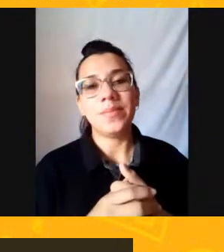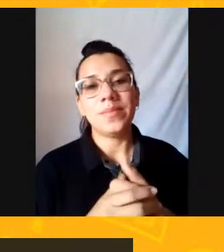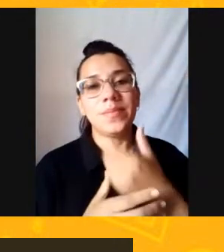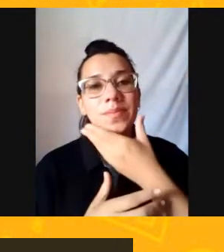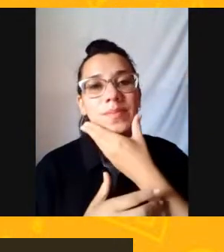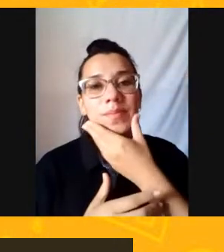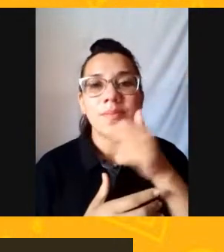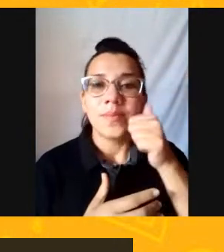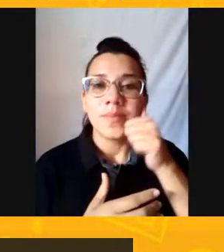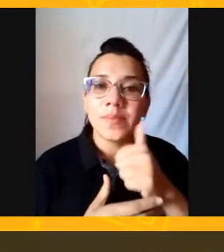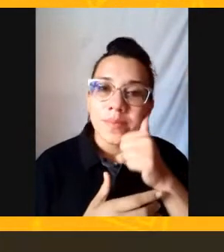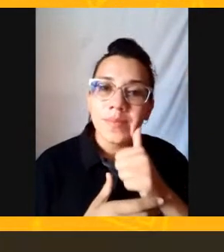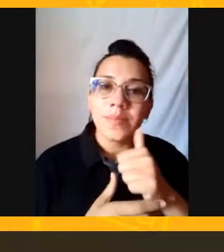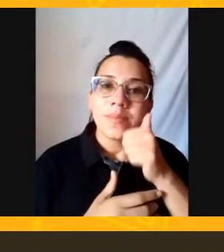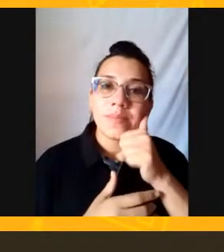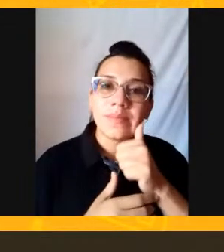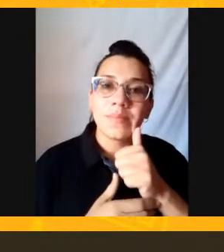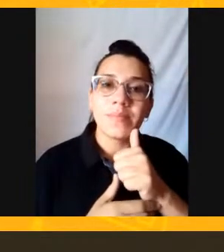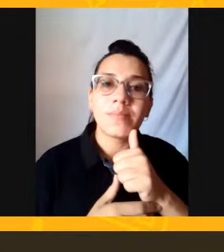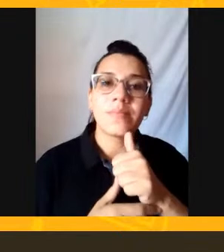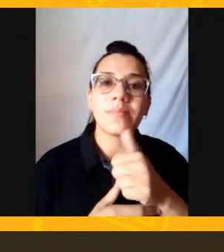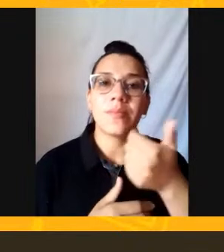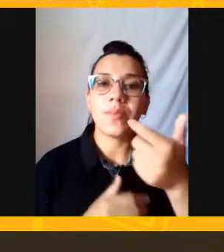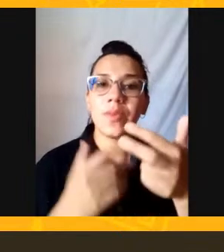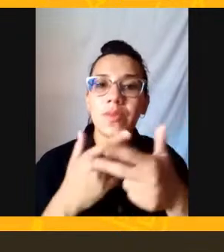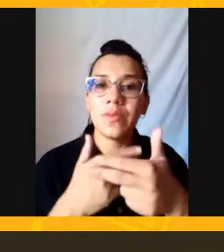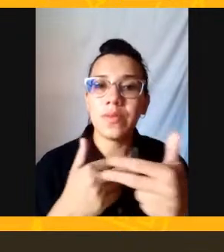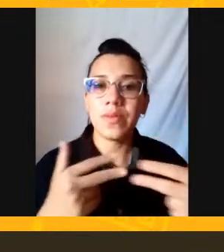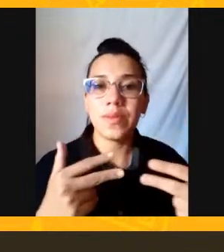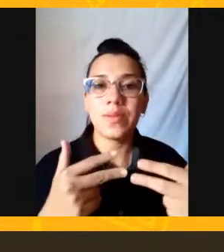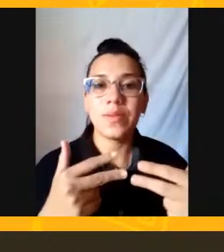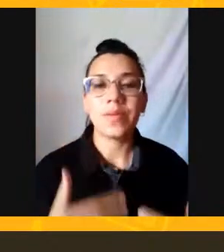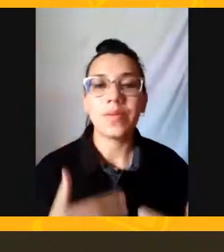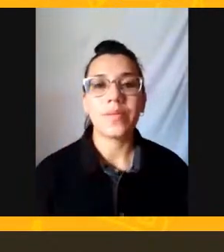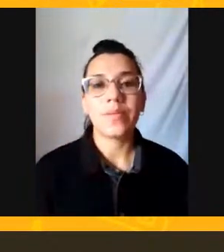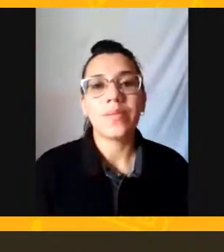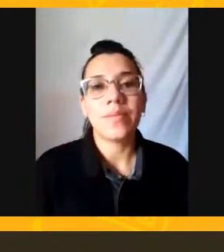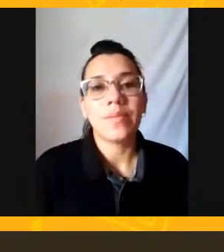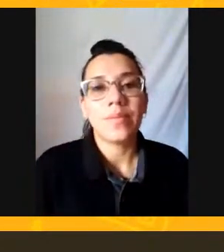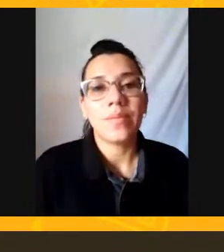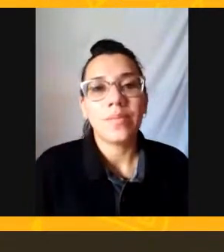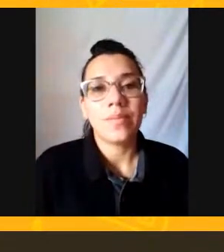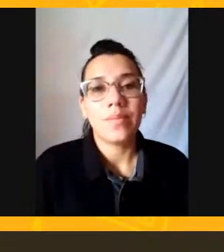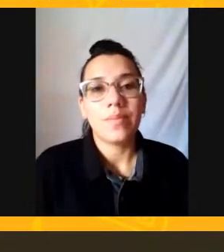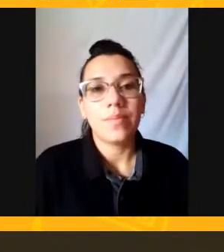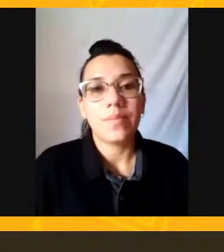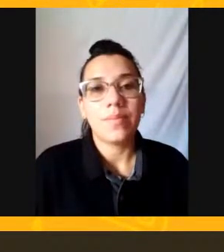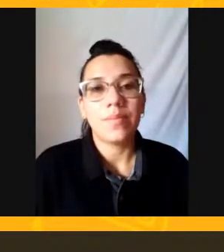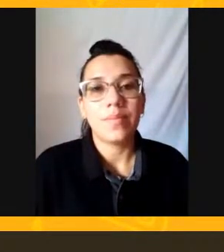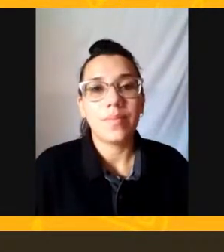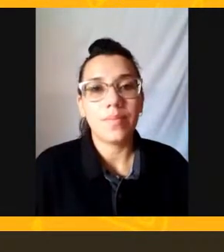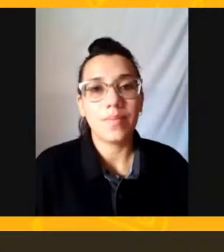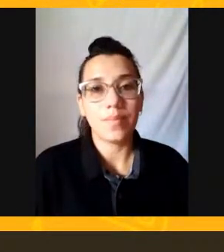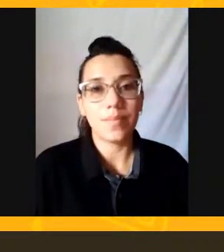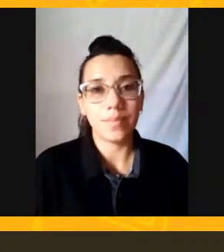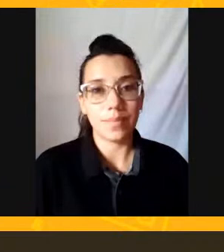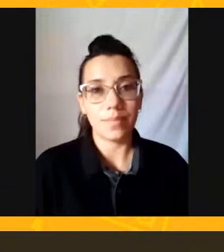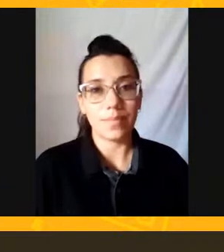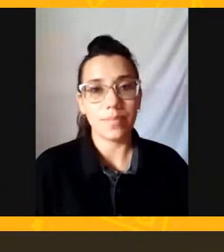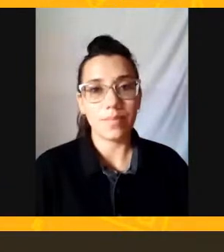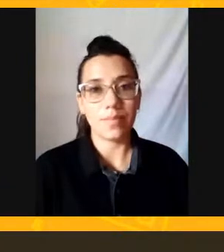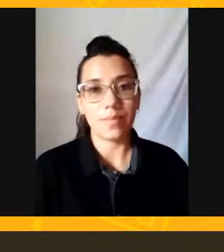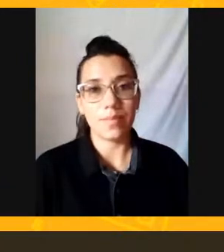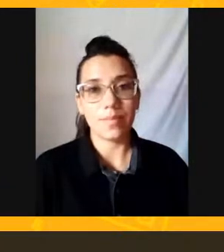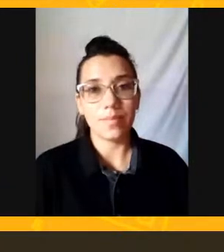Vamos ver aqui Olha só Quem tá acompanhando Professor Lieta Primo Nosso parceiro aqui Doutor de casa No E-MEM Que